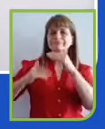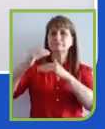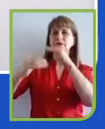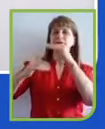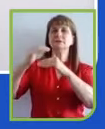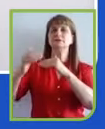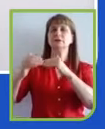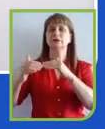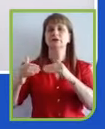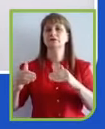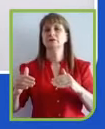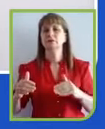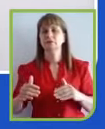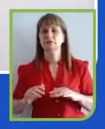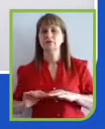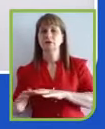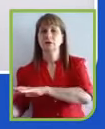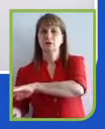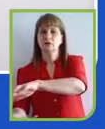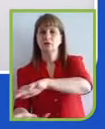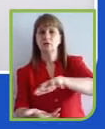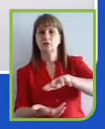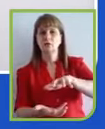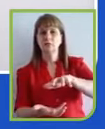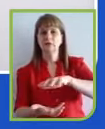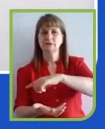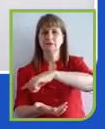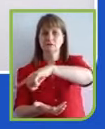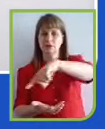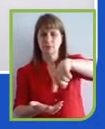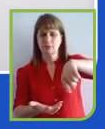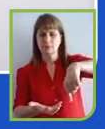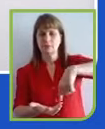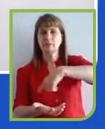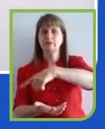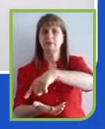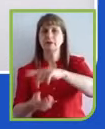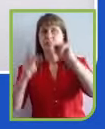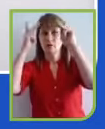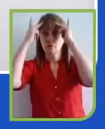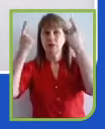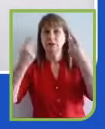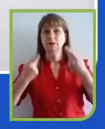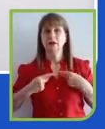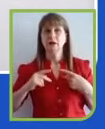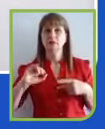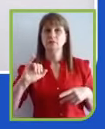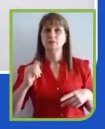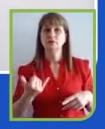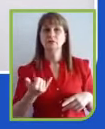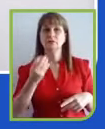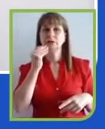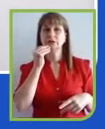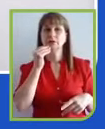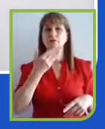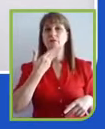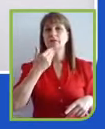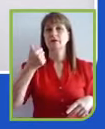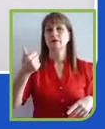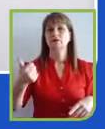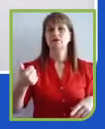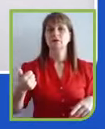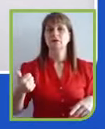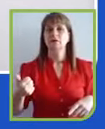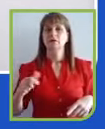é a humanidade aproveitando melhor nossa capacidade de conhecimentos humanos coletivos. Temos agora a